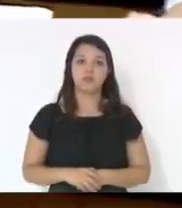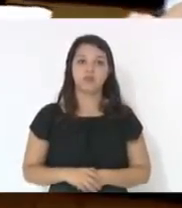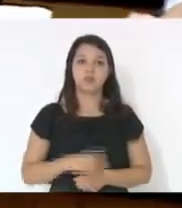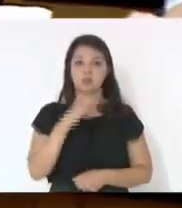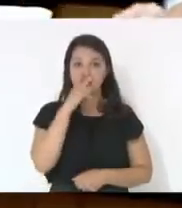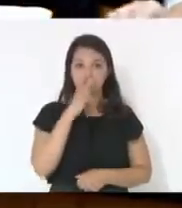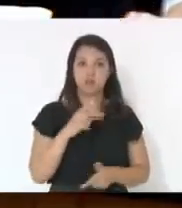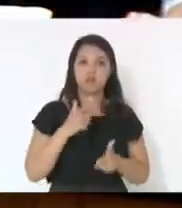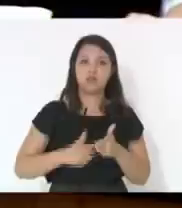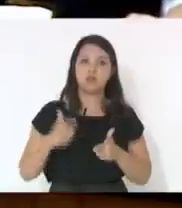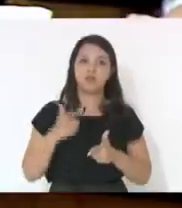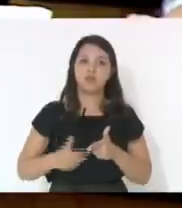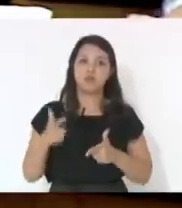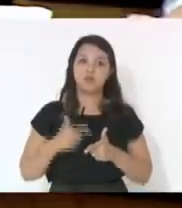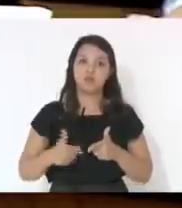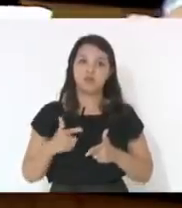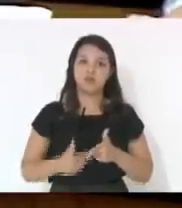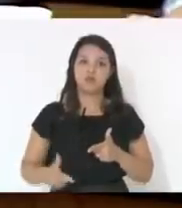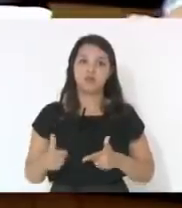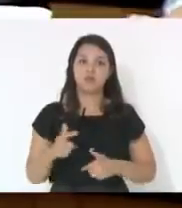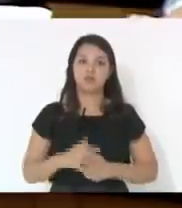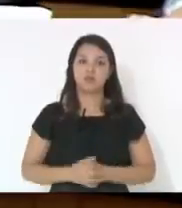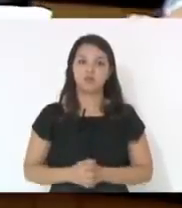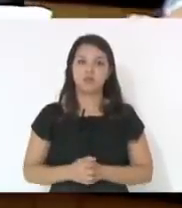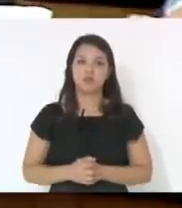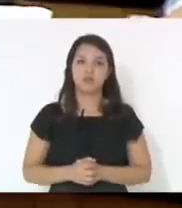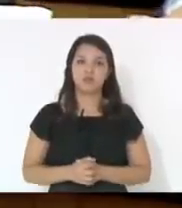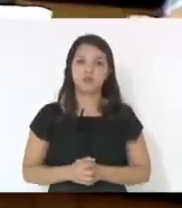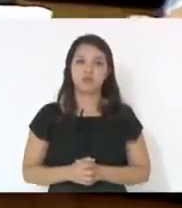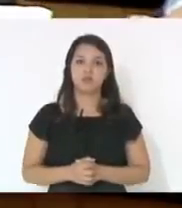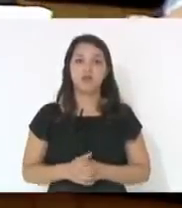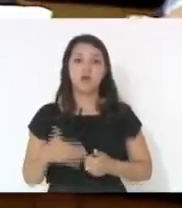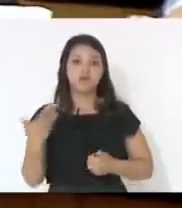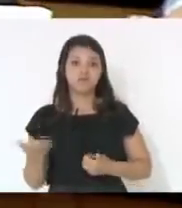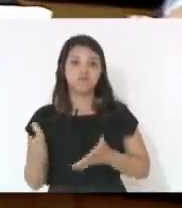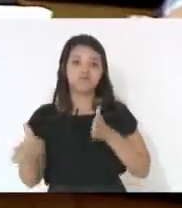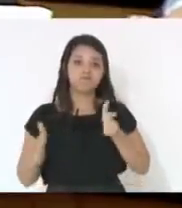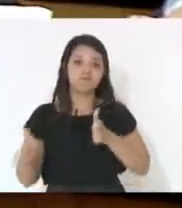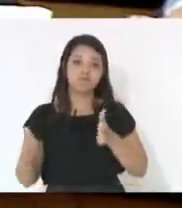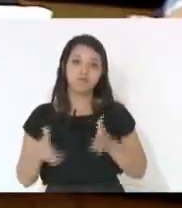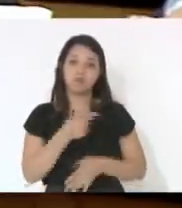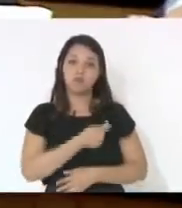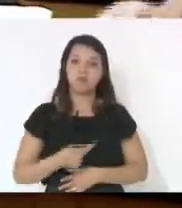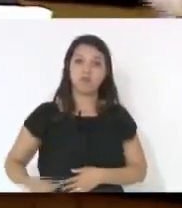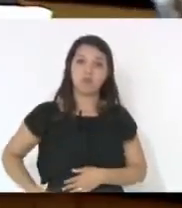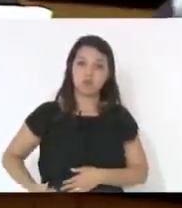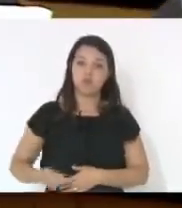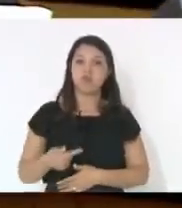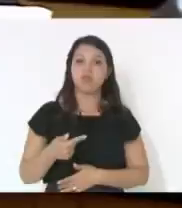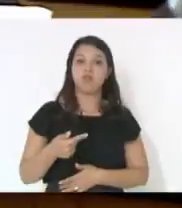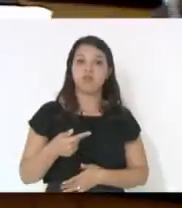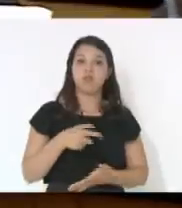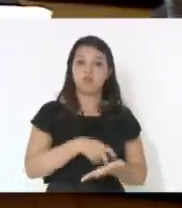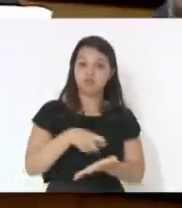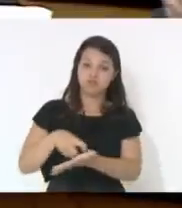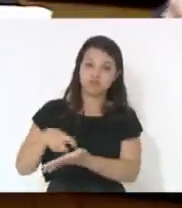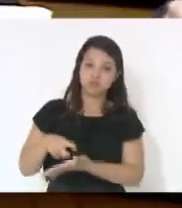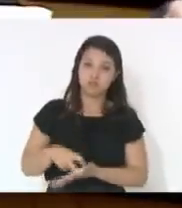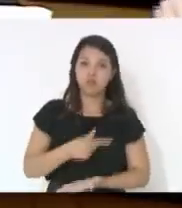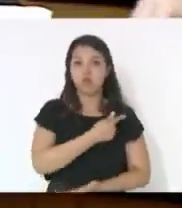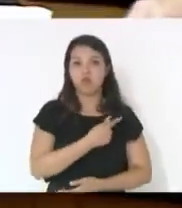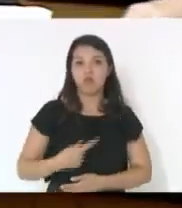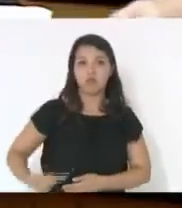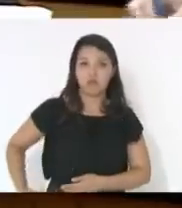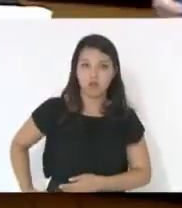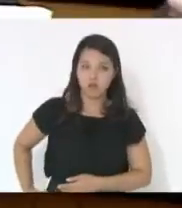para o governo, eu sinceramente acredito que é uma solução para o governo que vai disciplinar os seus quadros e não é o governador é os